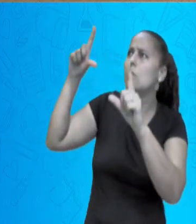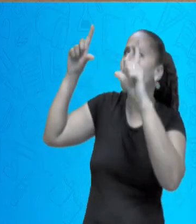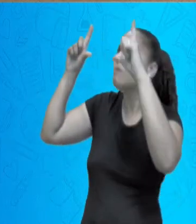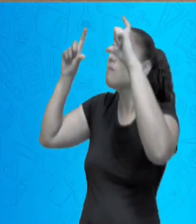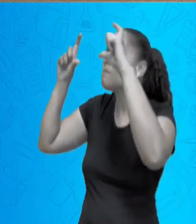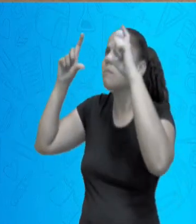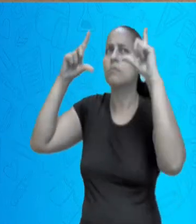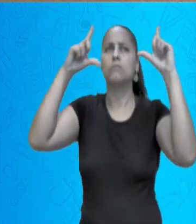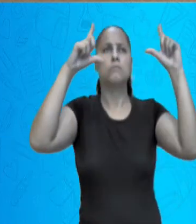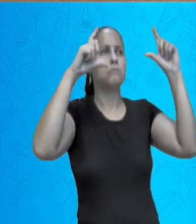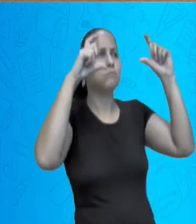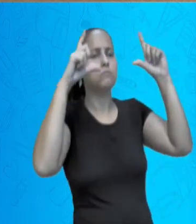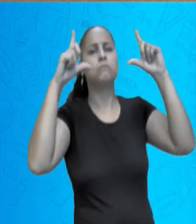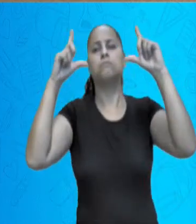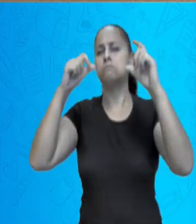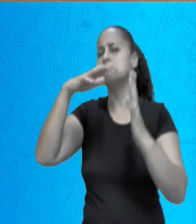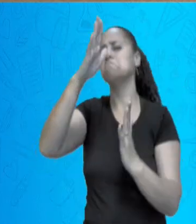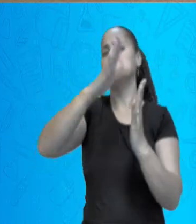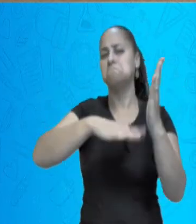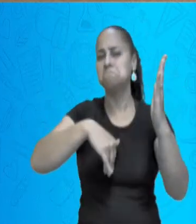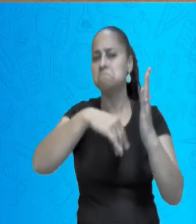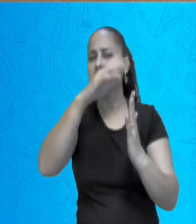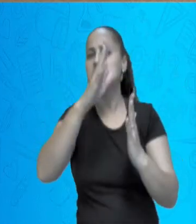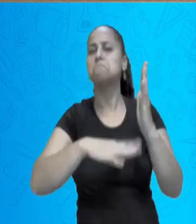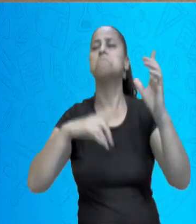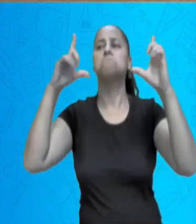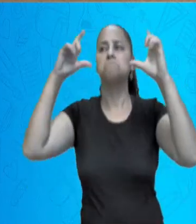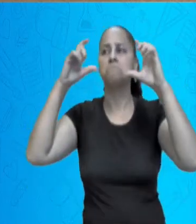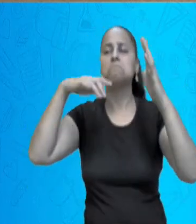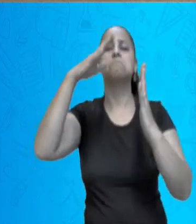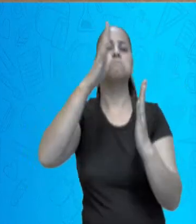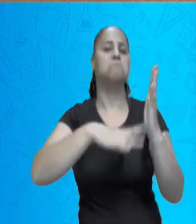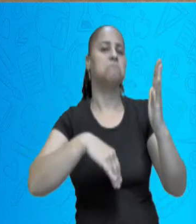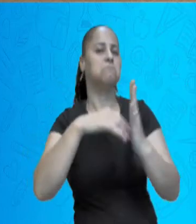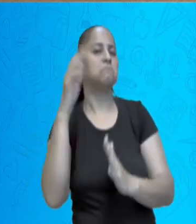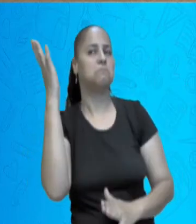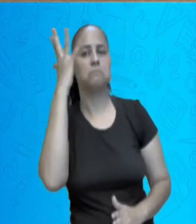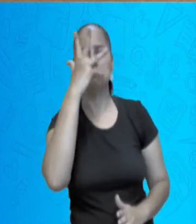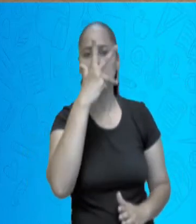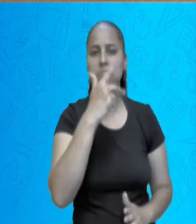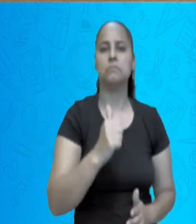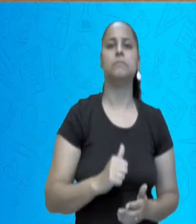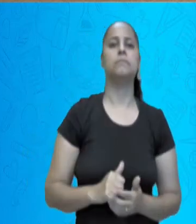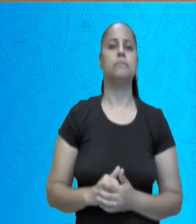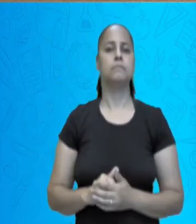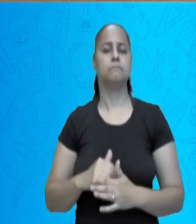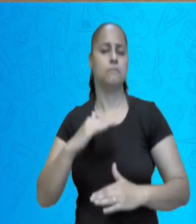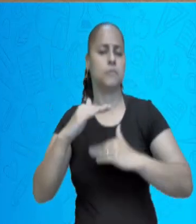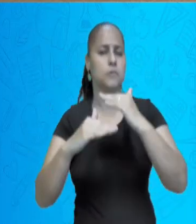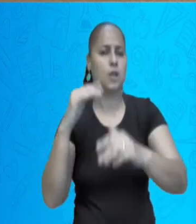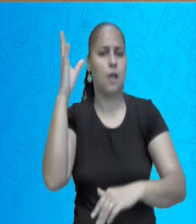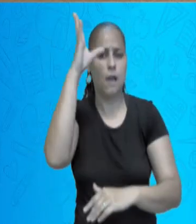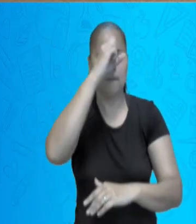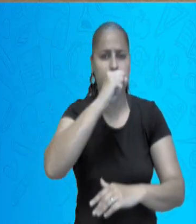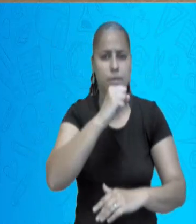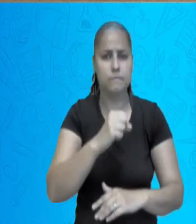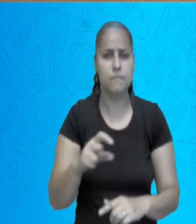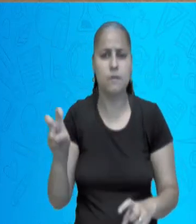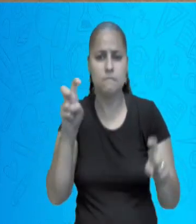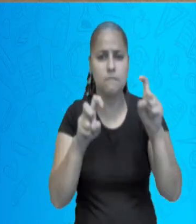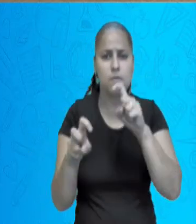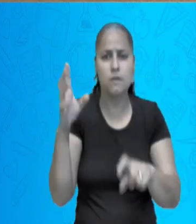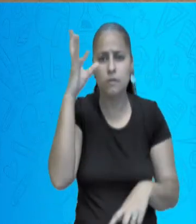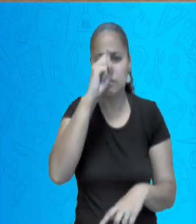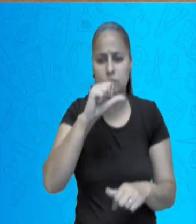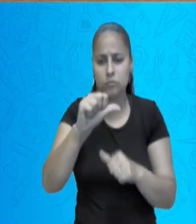fotografias de paisagens. mas a técnica que transforma